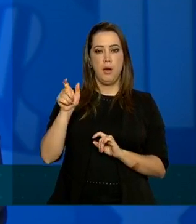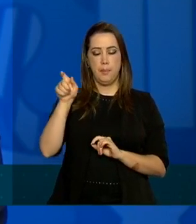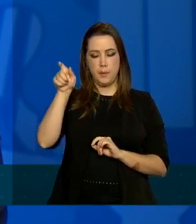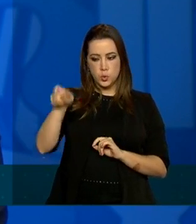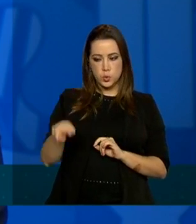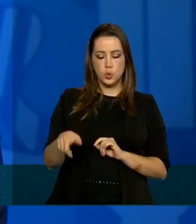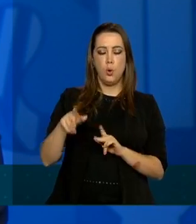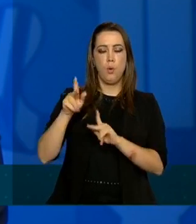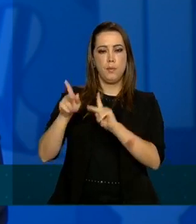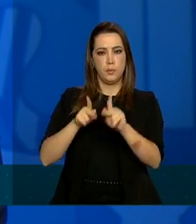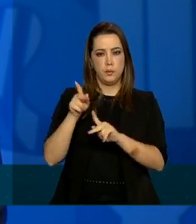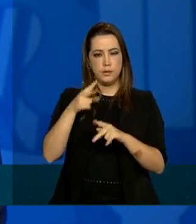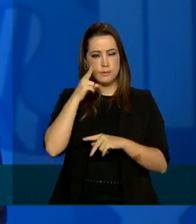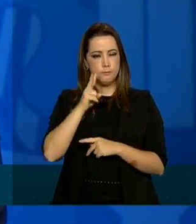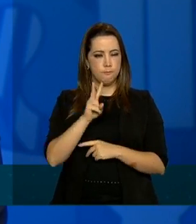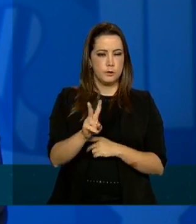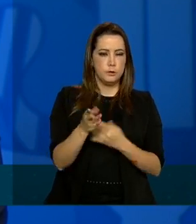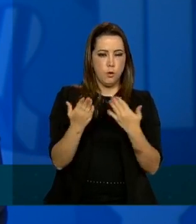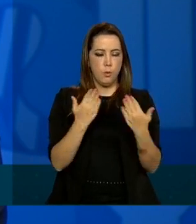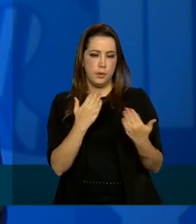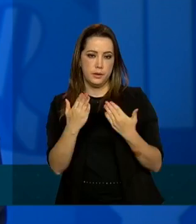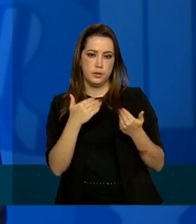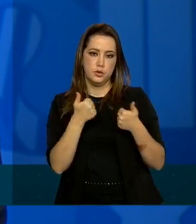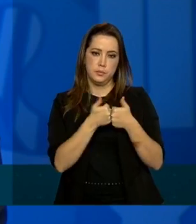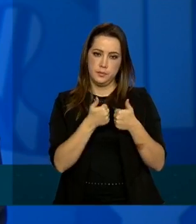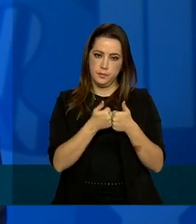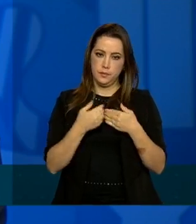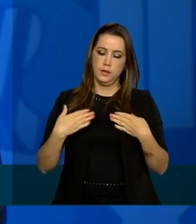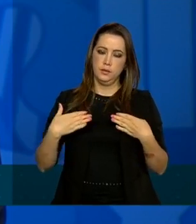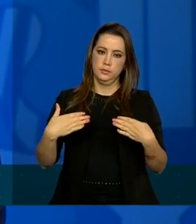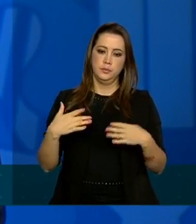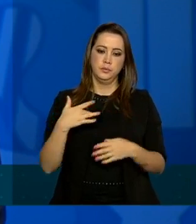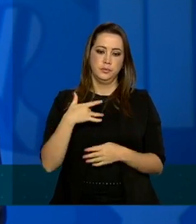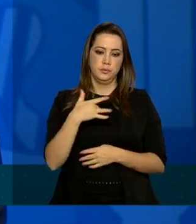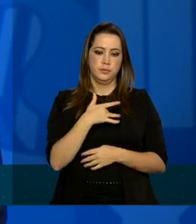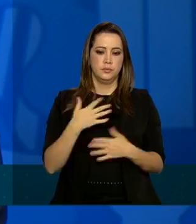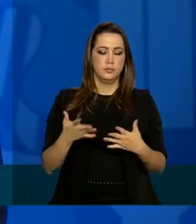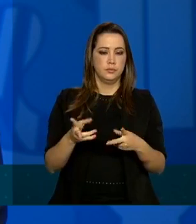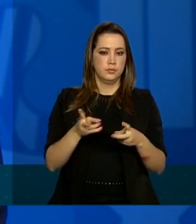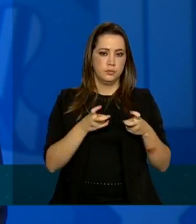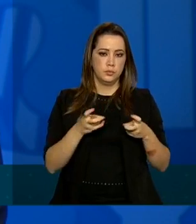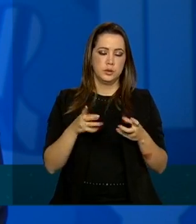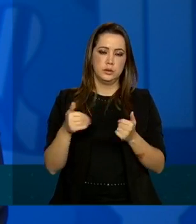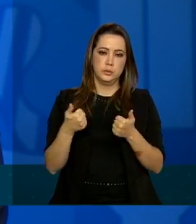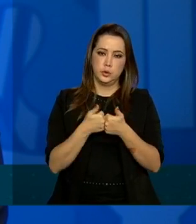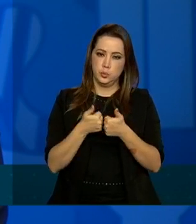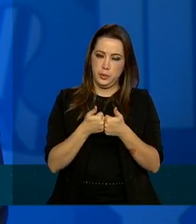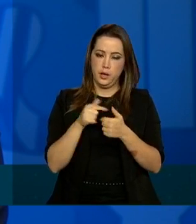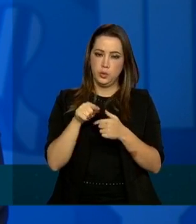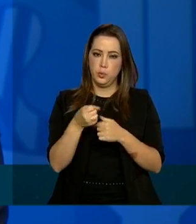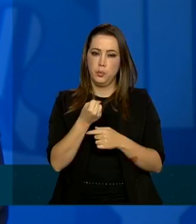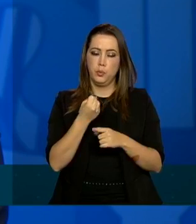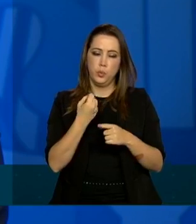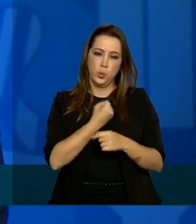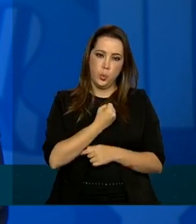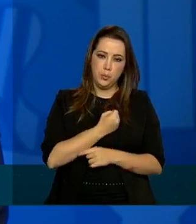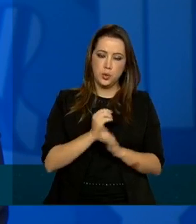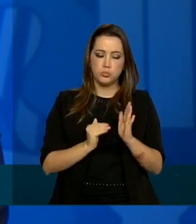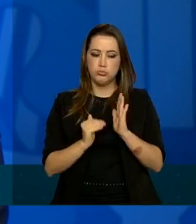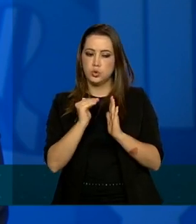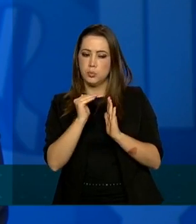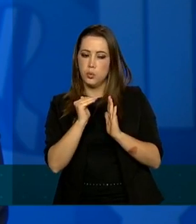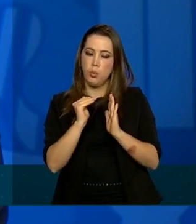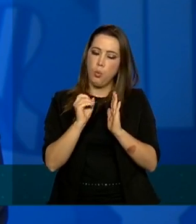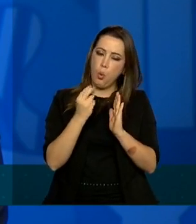pela população e principalmente pelo Ministério da Saúde. Próximo. A região norte, a região